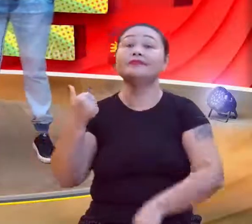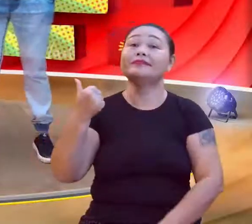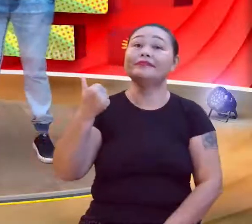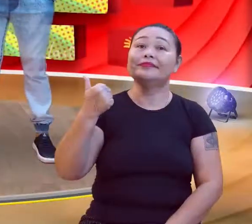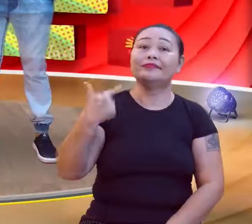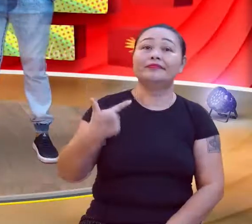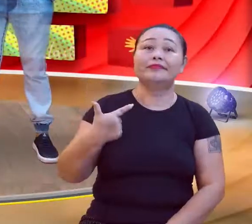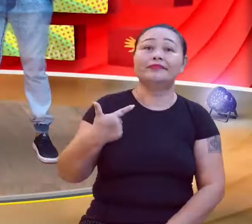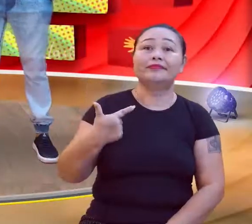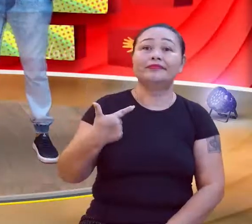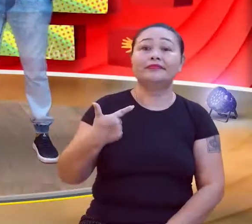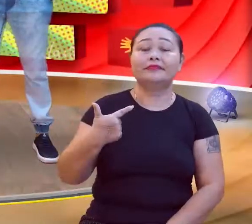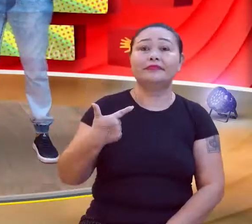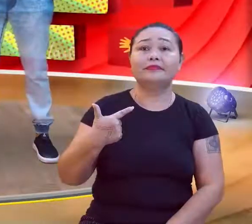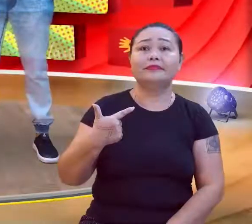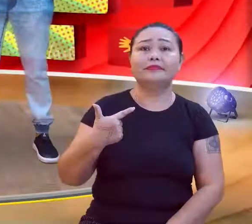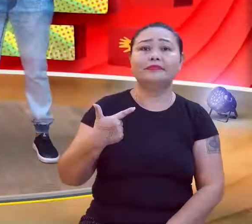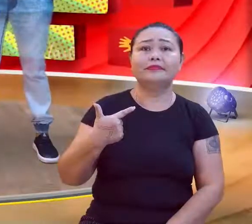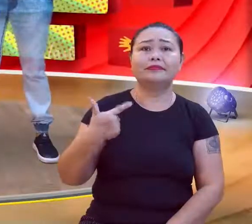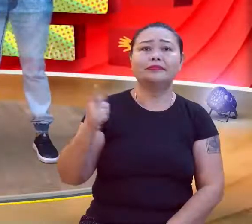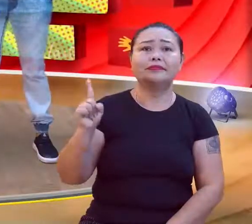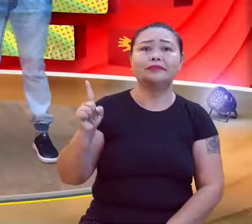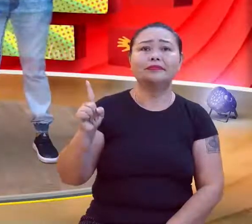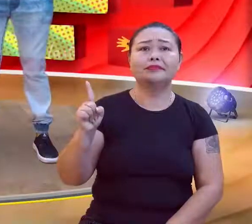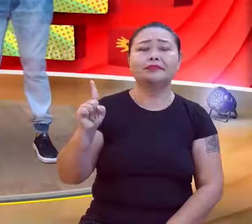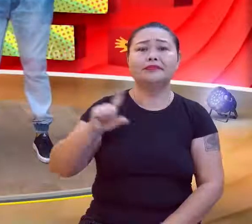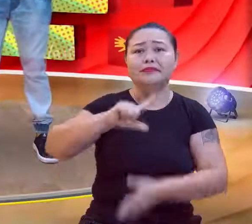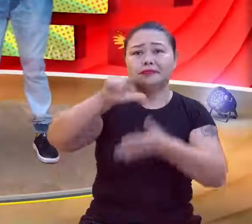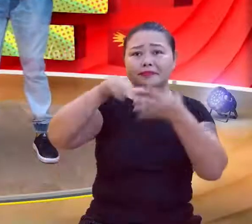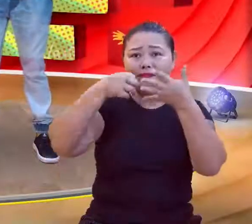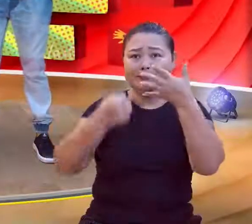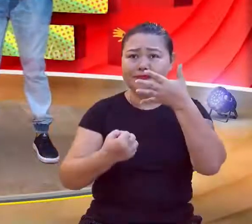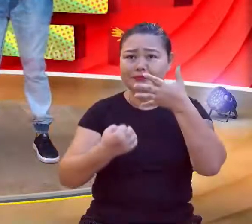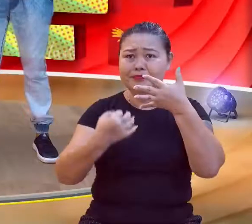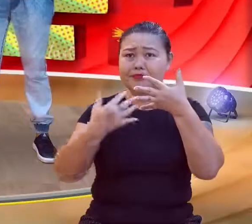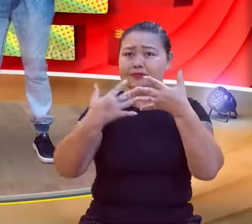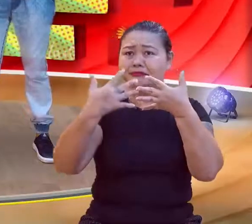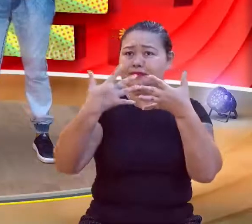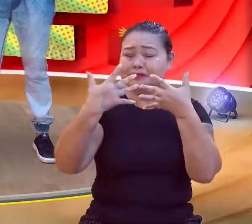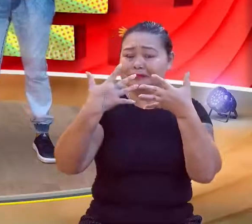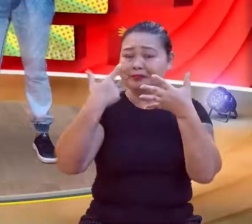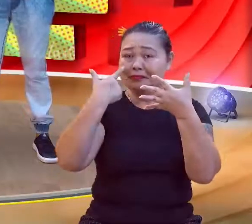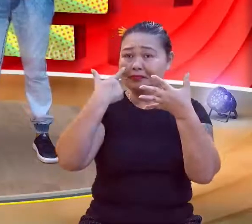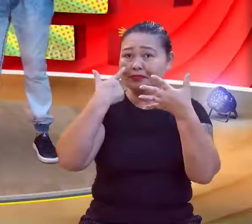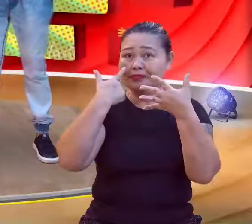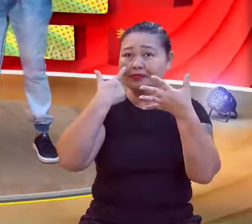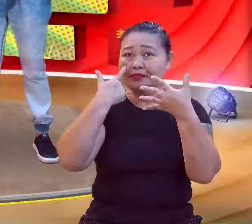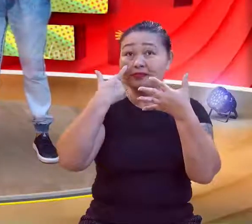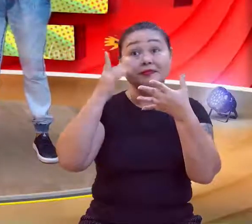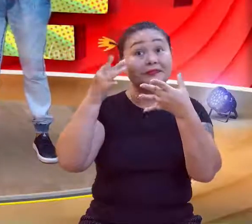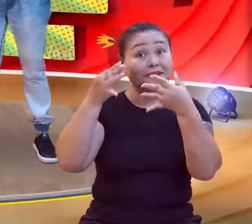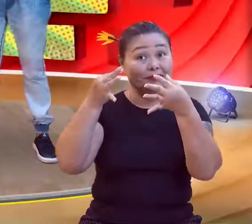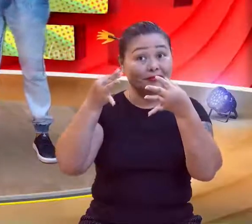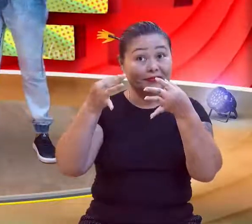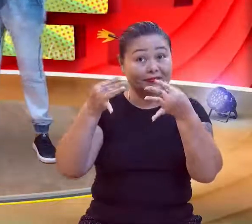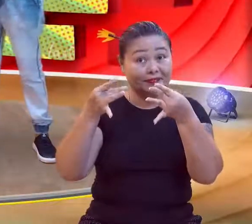12. 12. Uau! Foi. A gente foi o surgir aqui. Foi, mudou. É. E também, tem um detalhe.